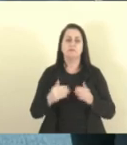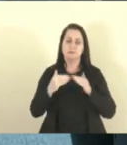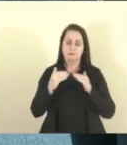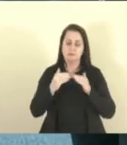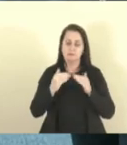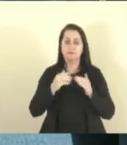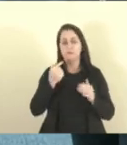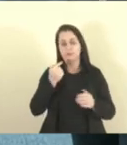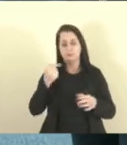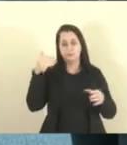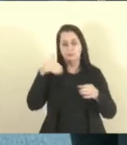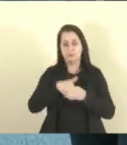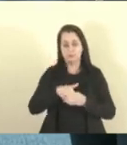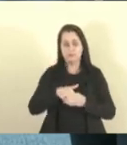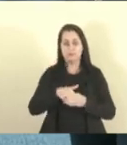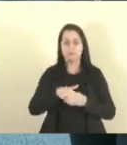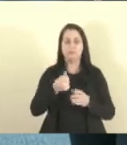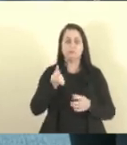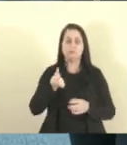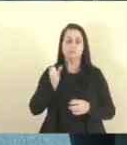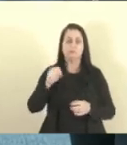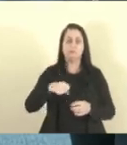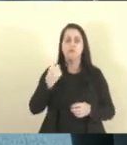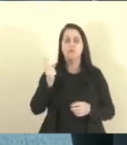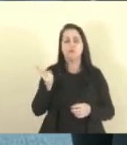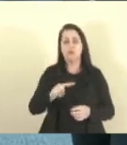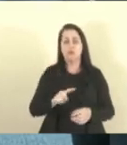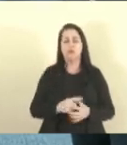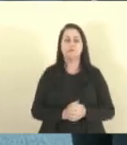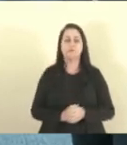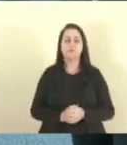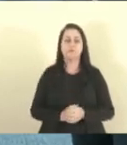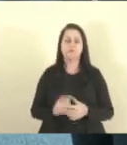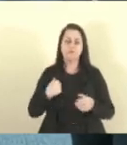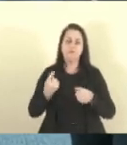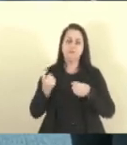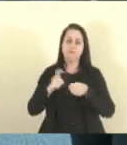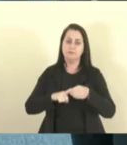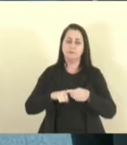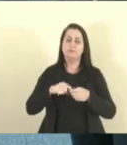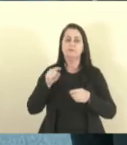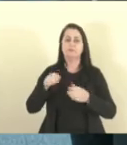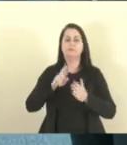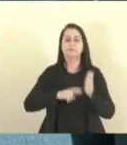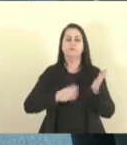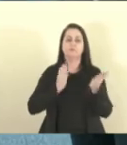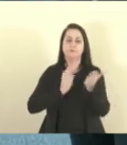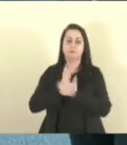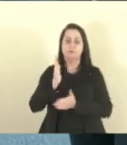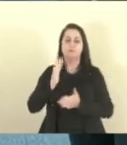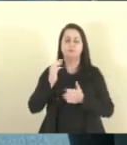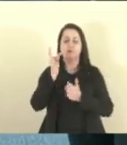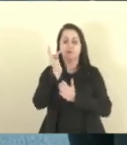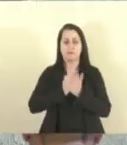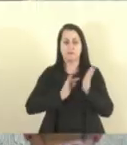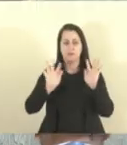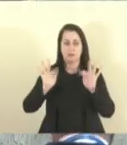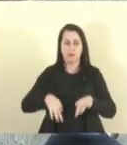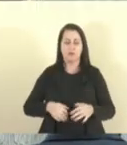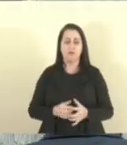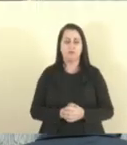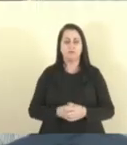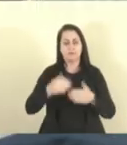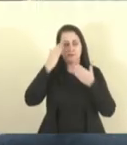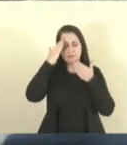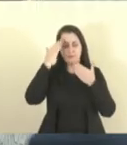sete votos computados, seis votos sim, um voto não. Devolvo o parecer pela aprovação da redação final, presidente. Muito obrigado, deputado